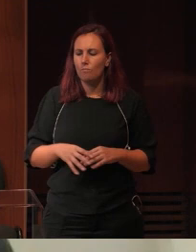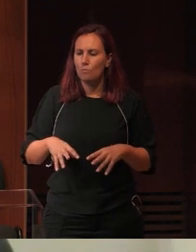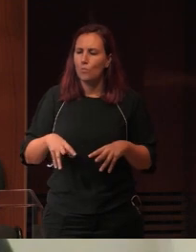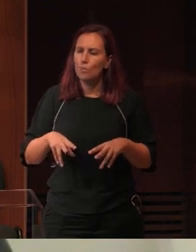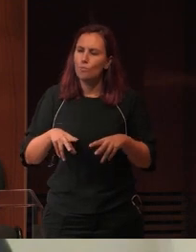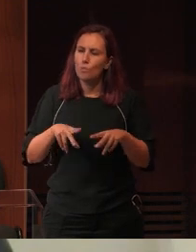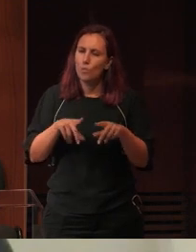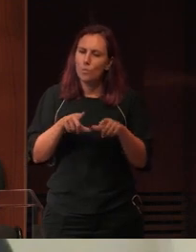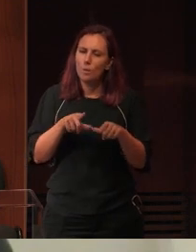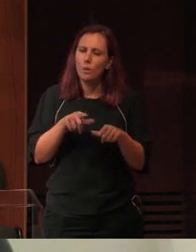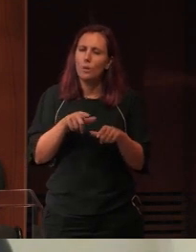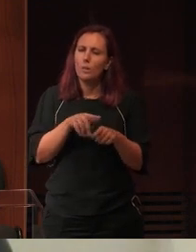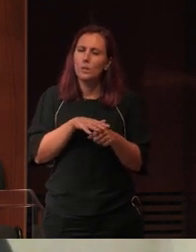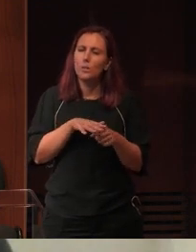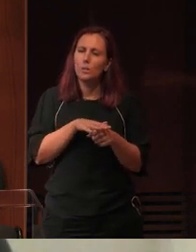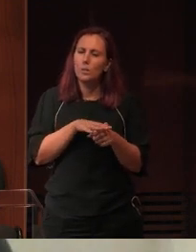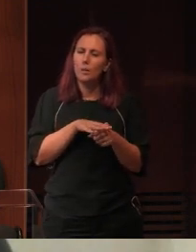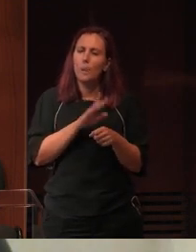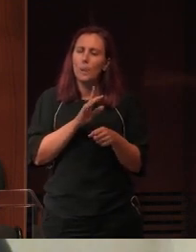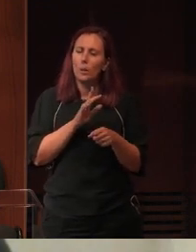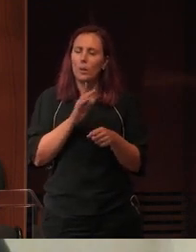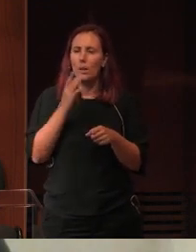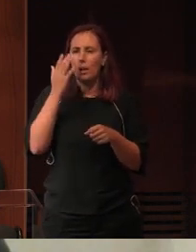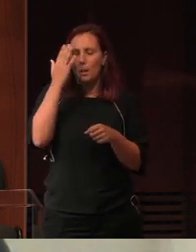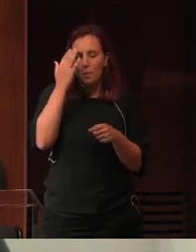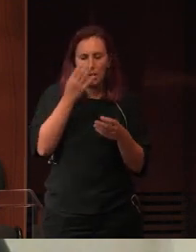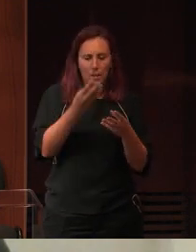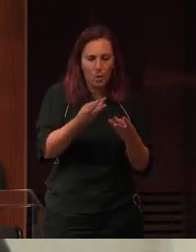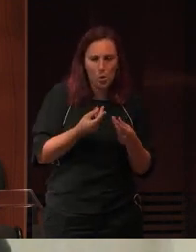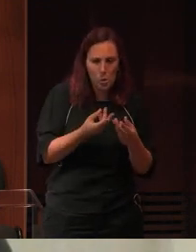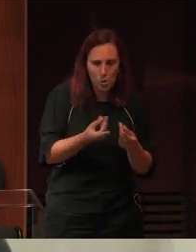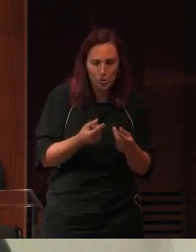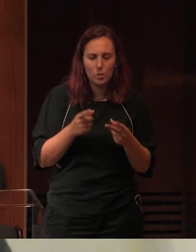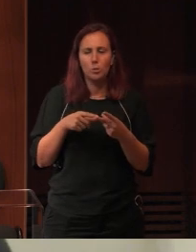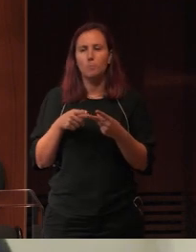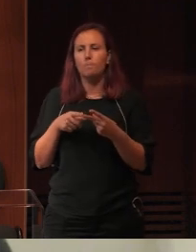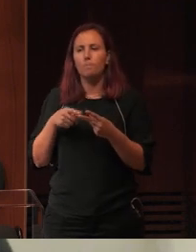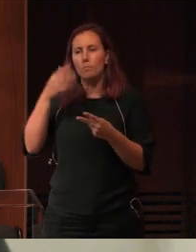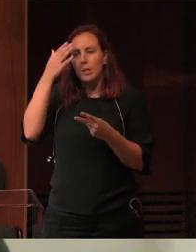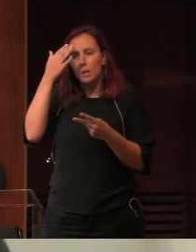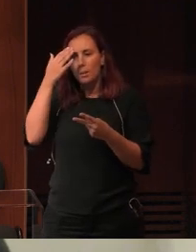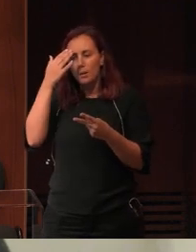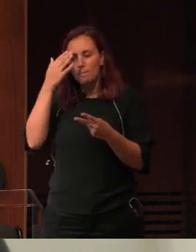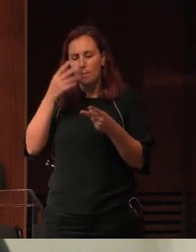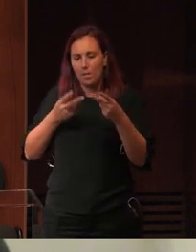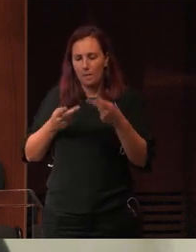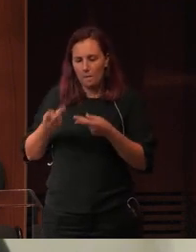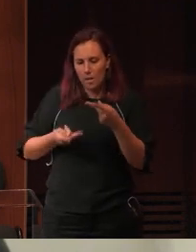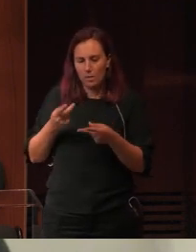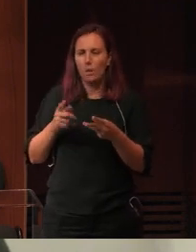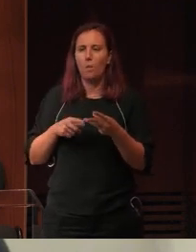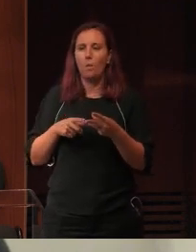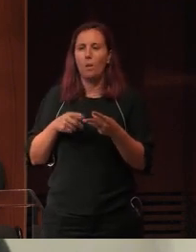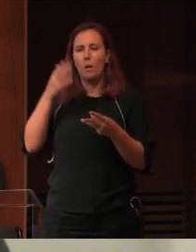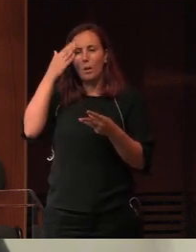em contextos em que a capacidade de cálculo, a capacidade de diagnóstico, a capacidade